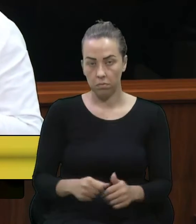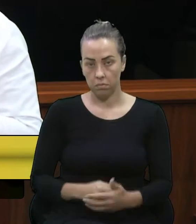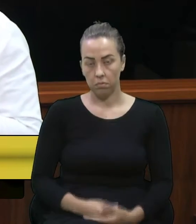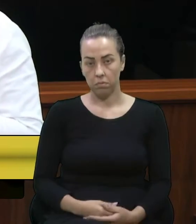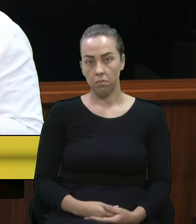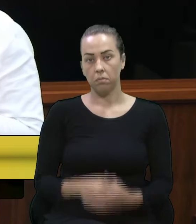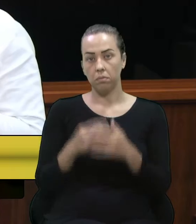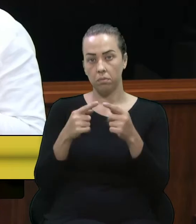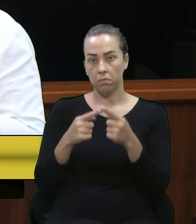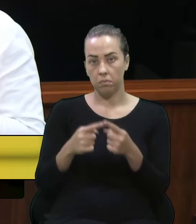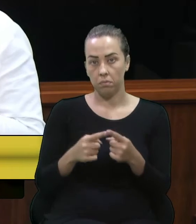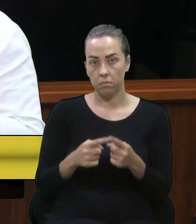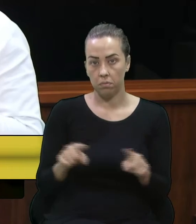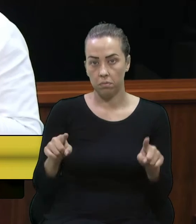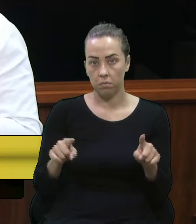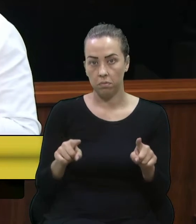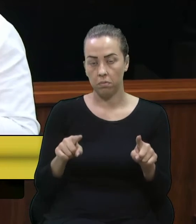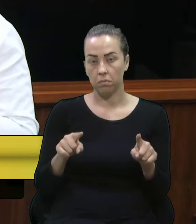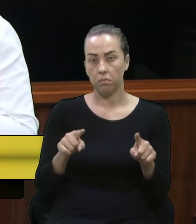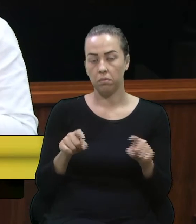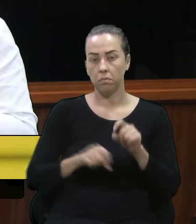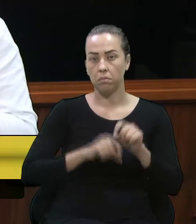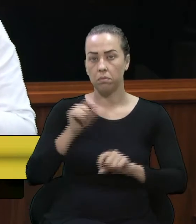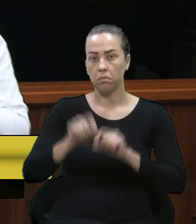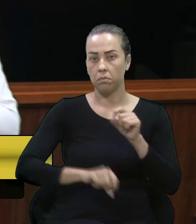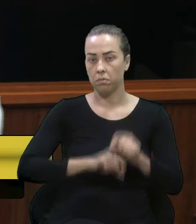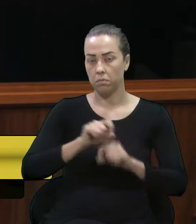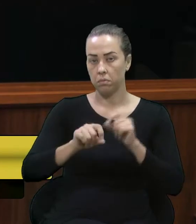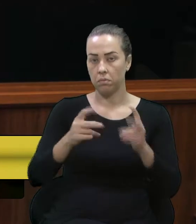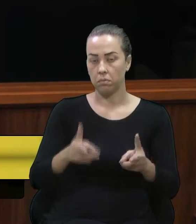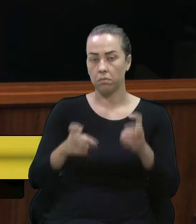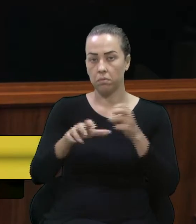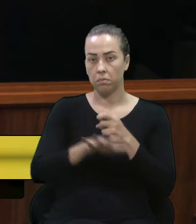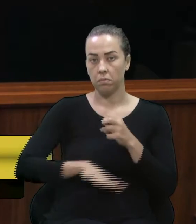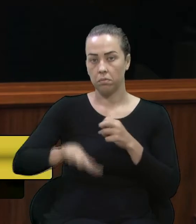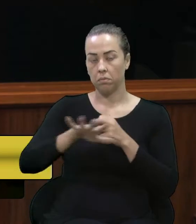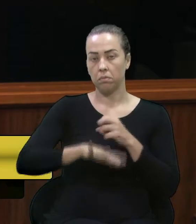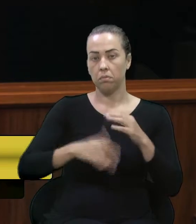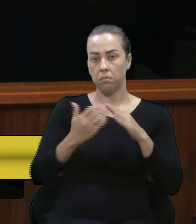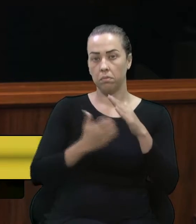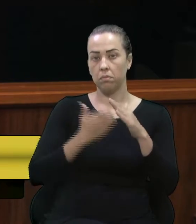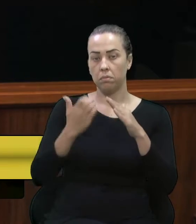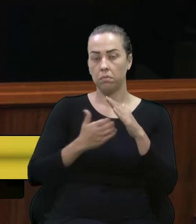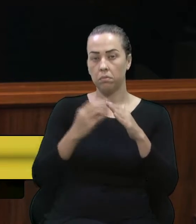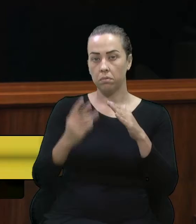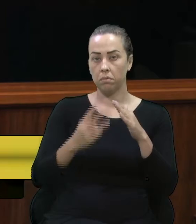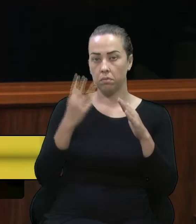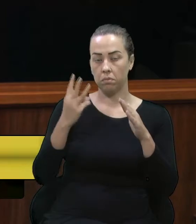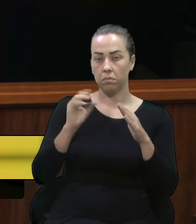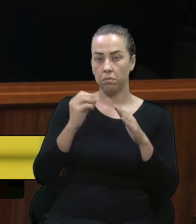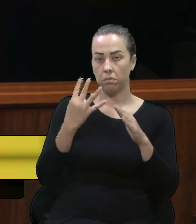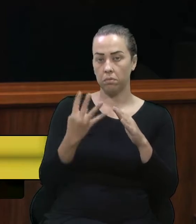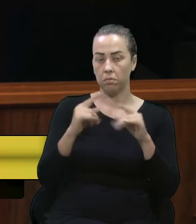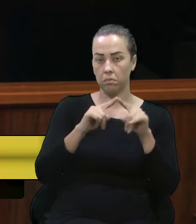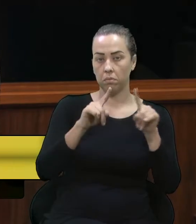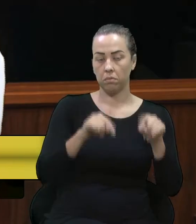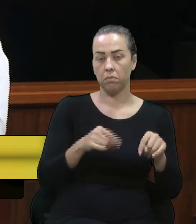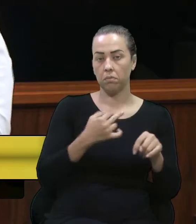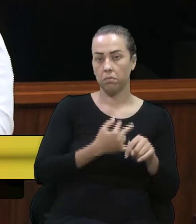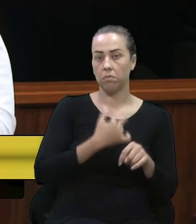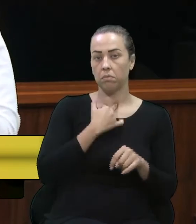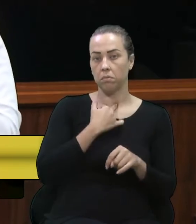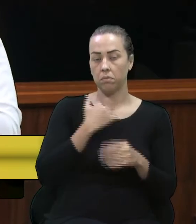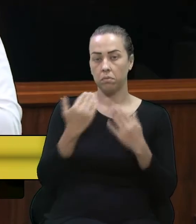Mas há de se considerar que uma agroindústria com três, quatro funcionários não pode ser